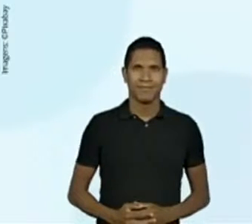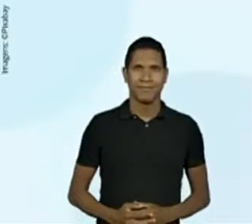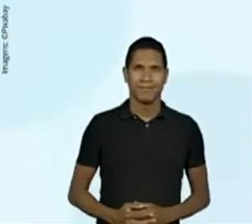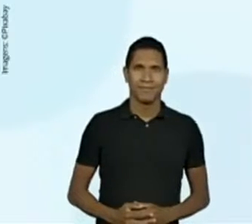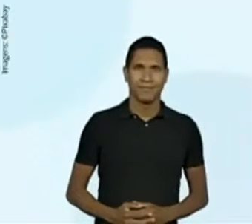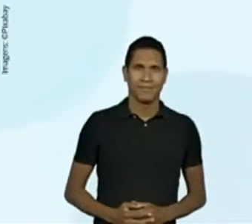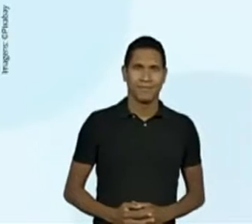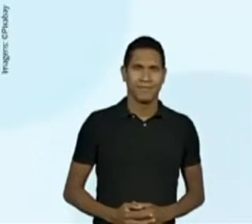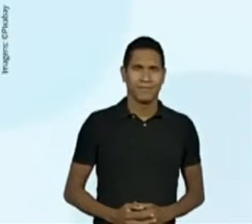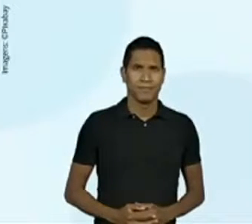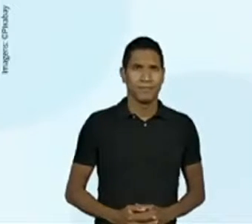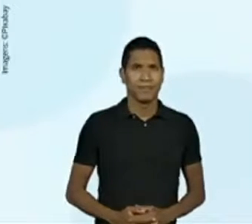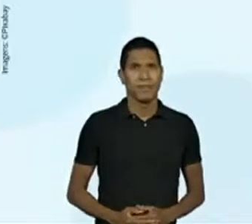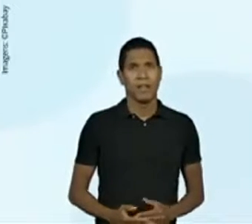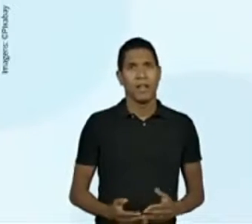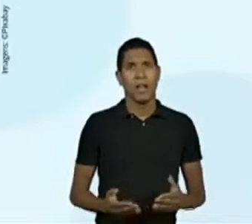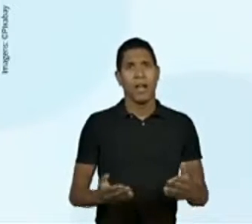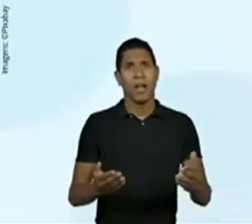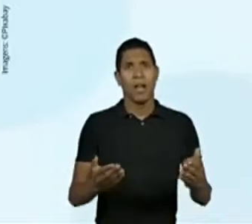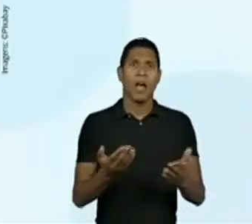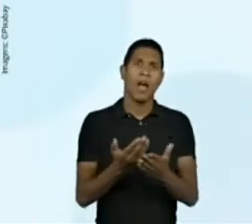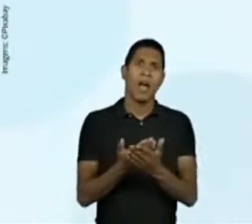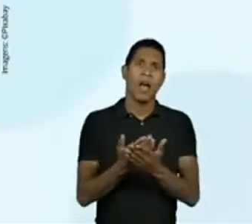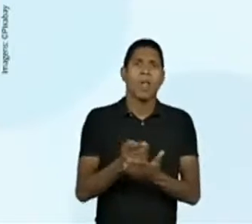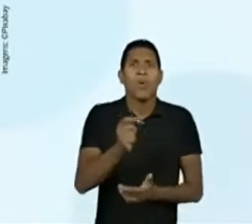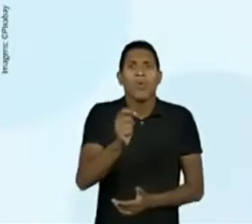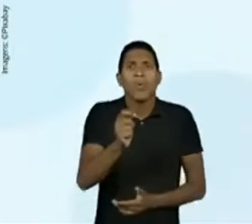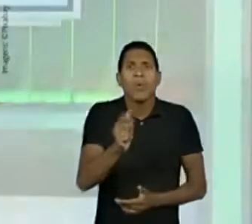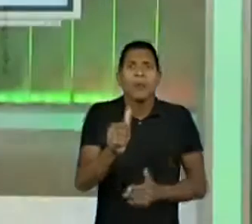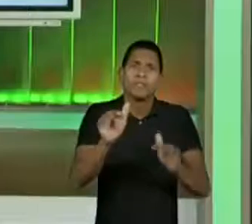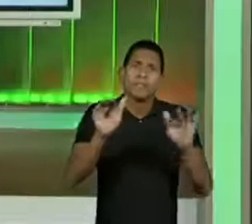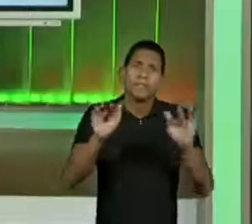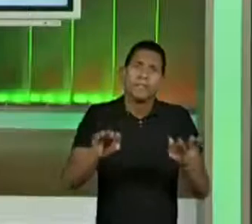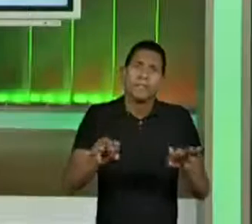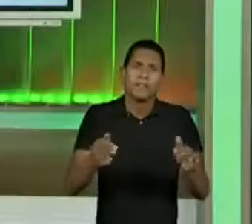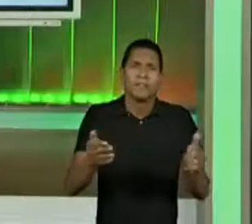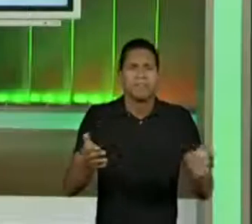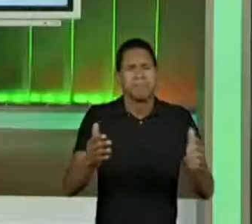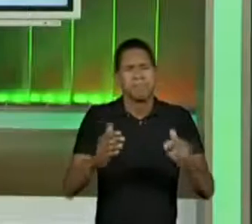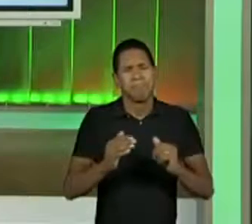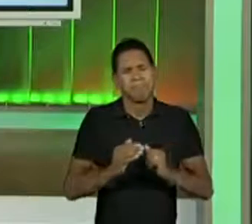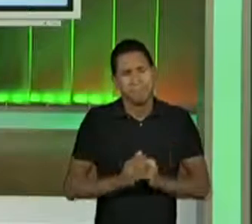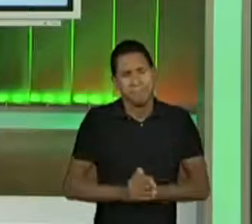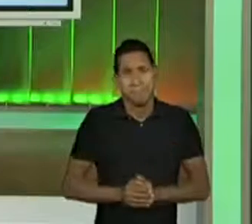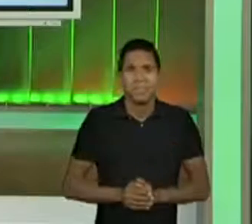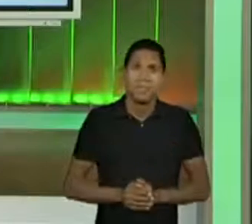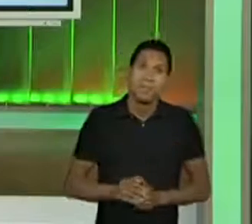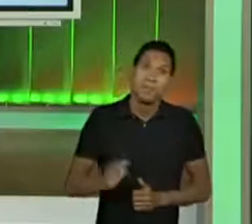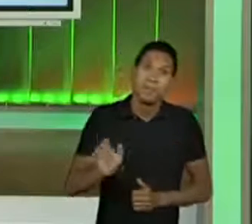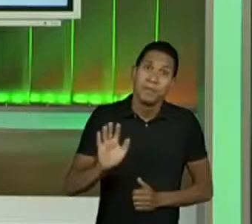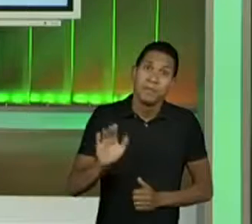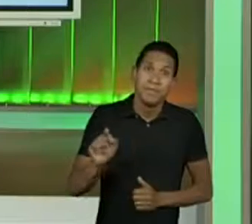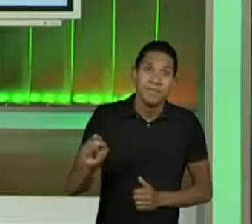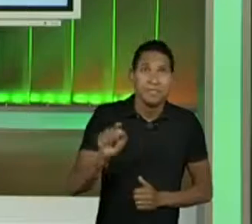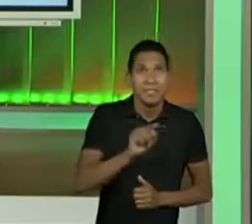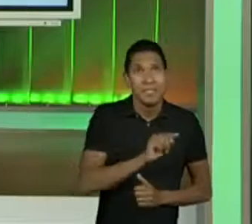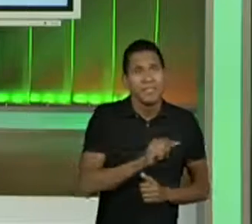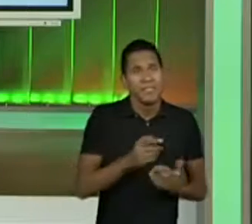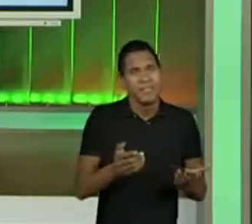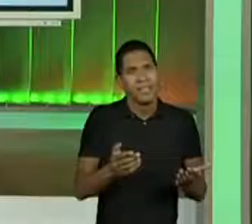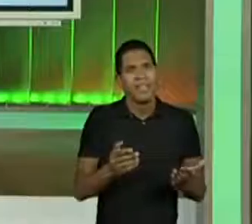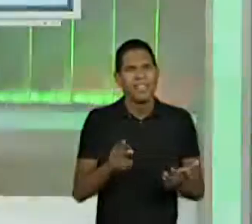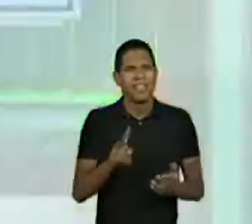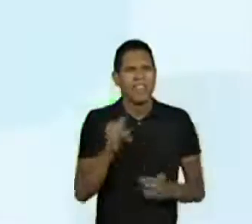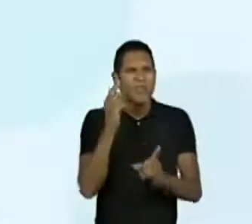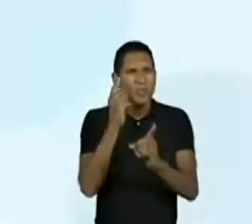Nossa aula se aproxima do final. Eu quero me despedir de vocês e dizer assim um até logo, porque